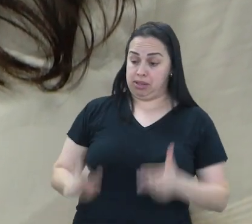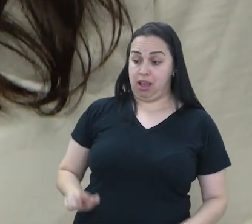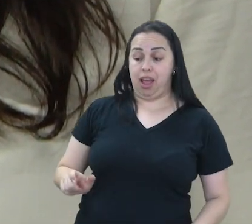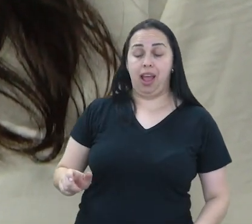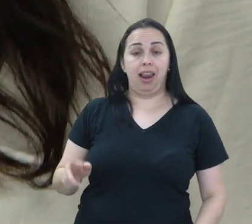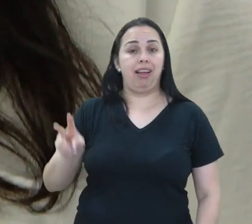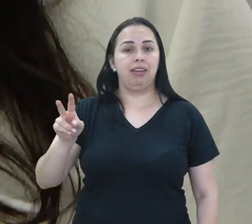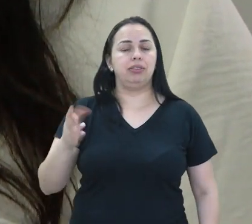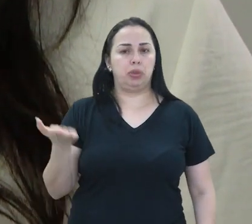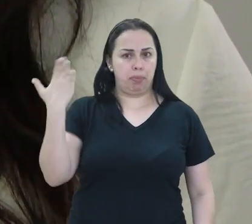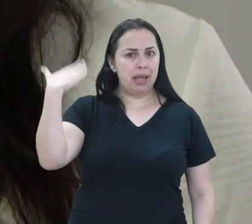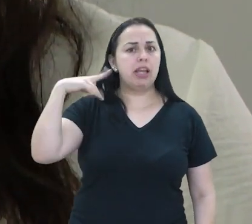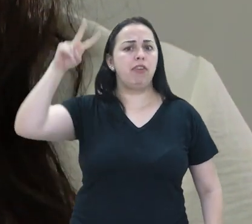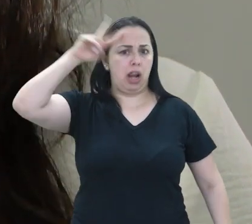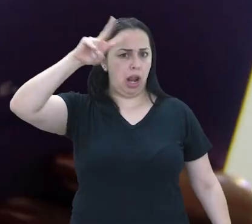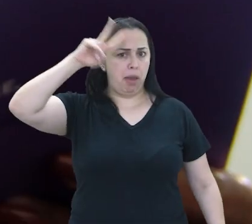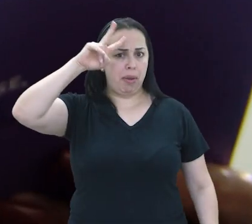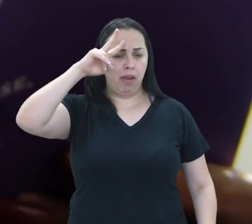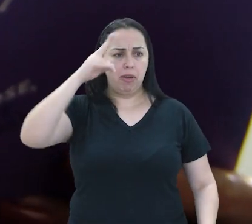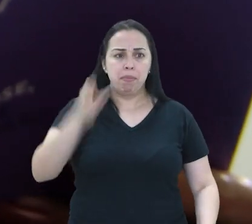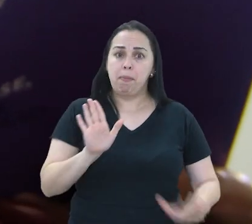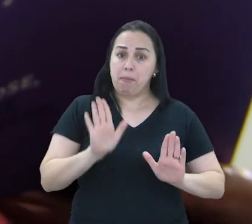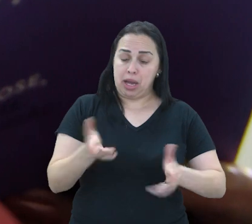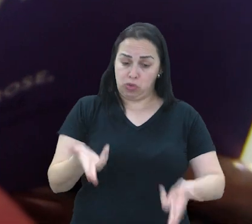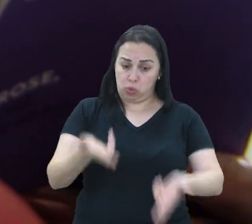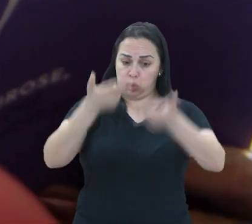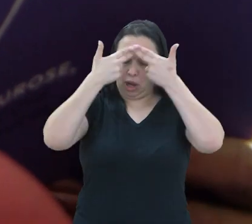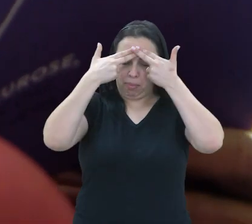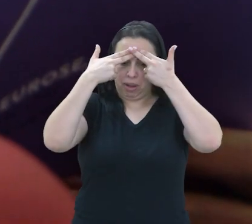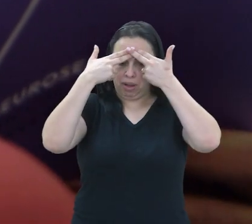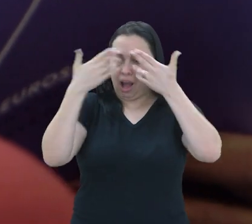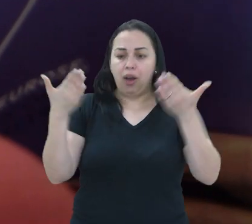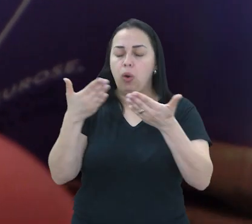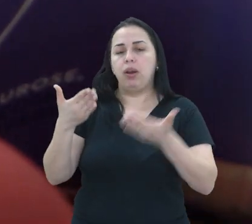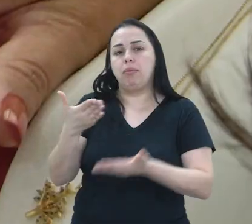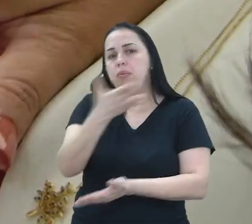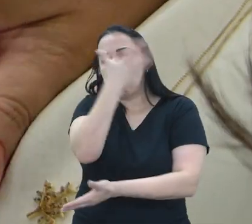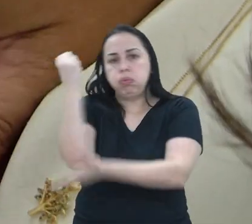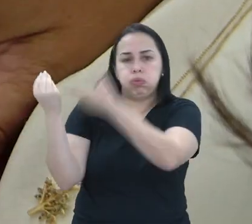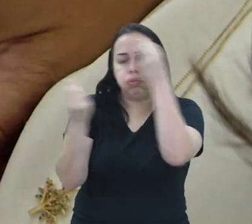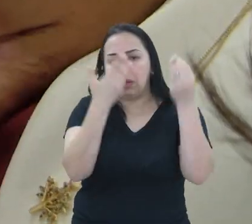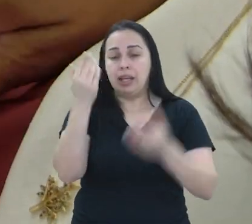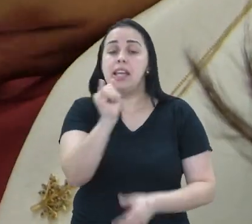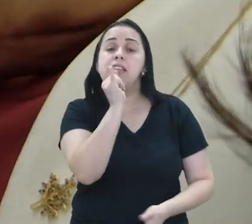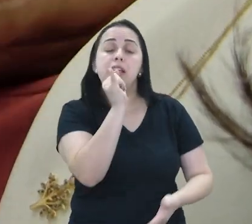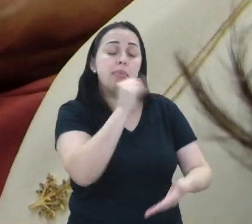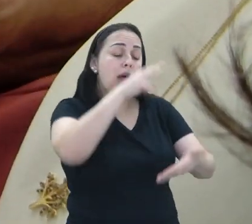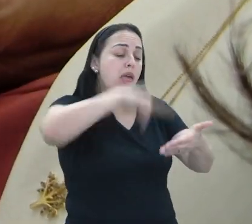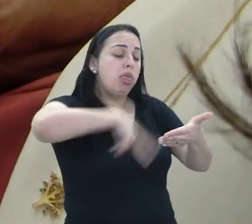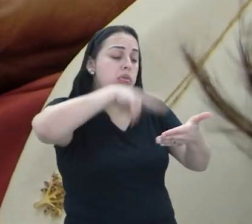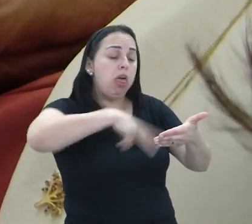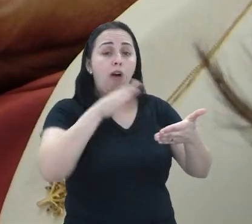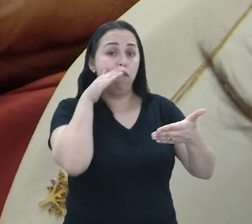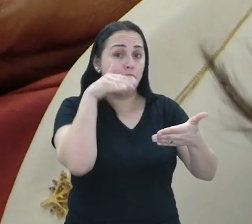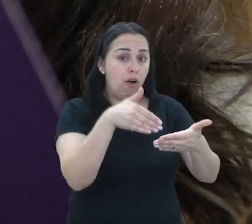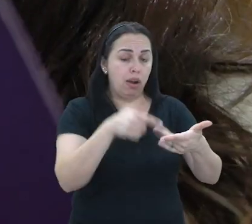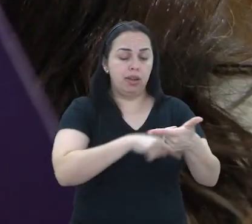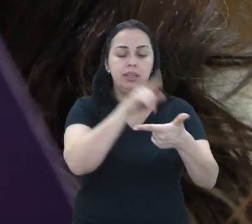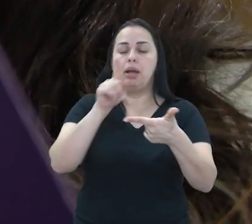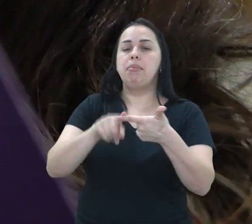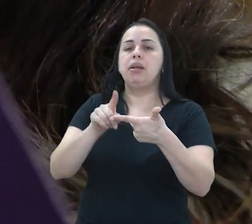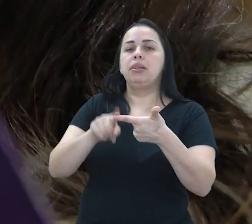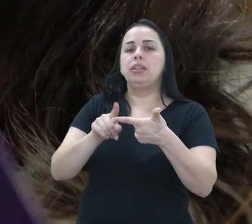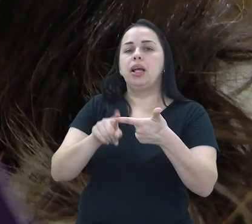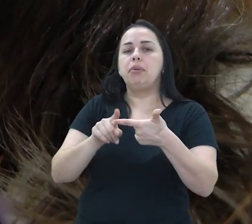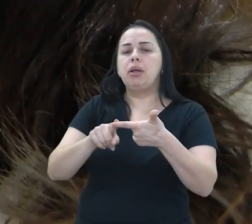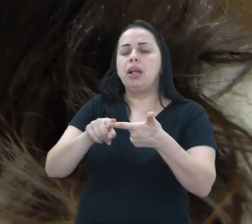mentais que antes eram fáceis para ela começaram a ficar mais difíceis. Como, por exemplo, a concentração e